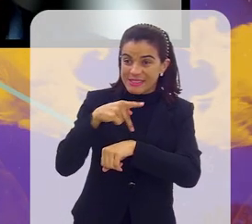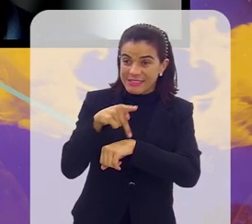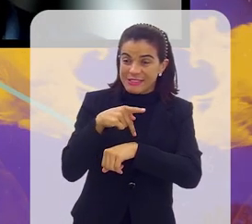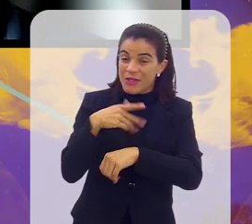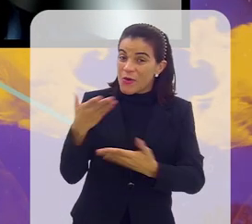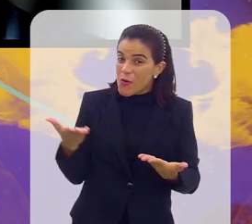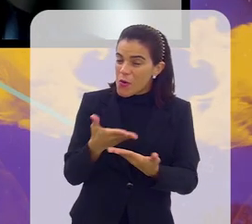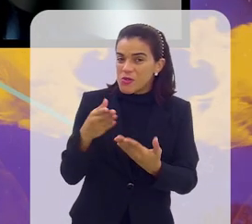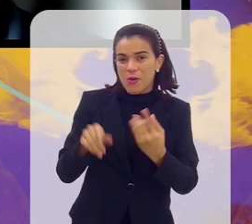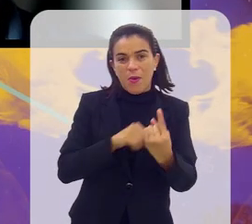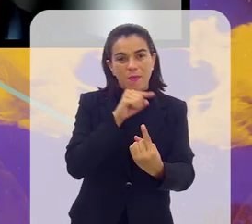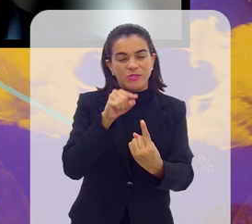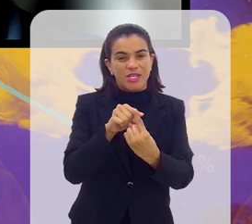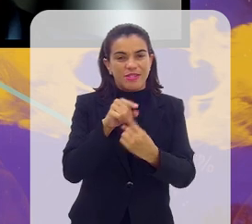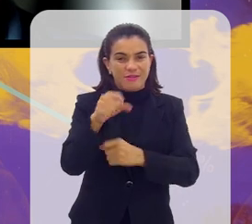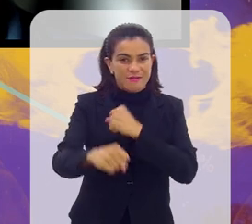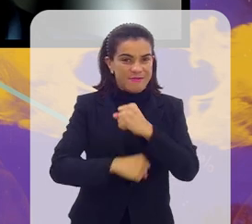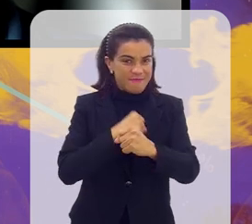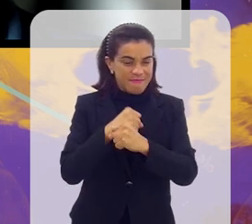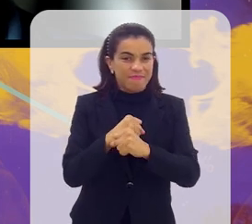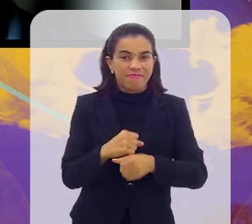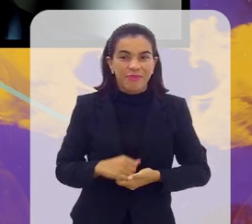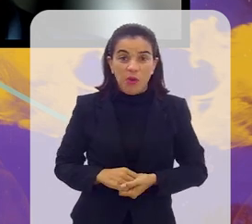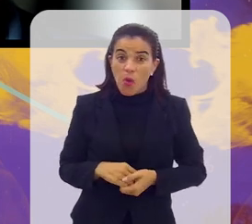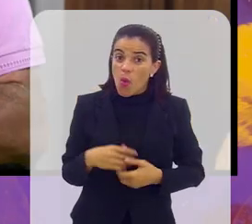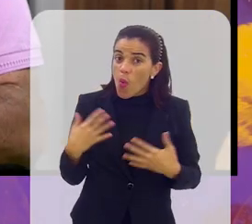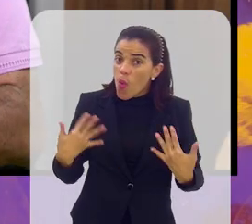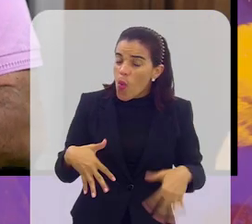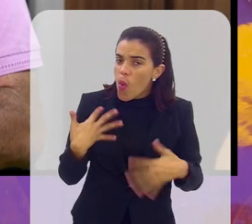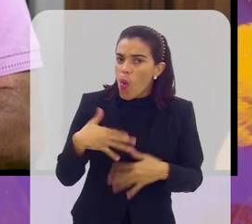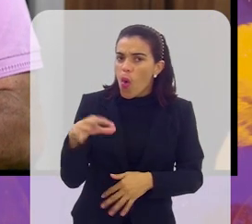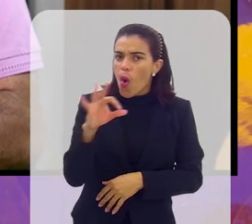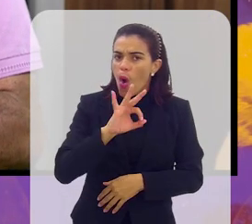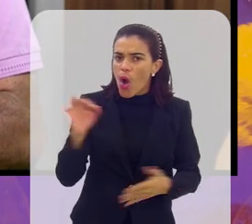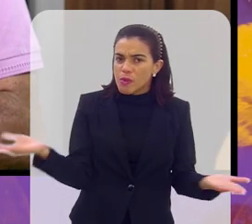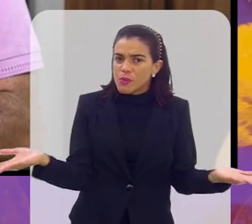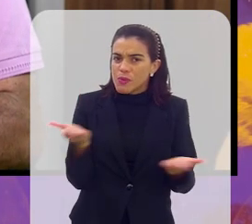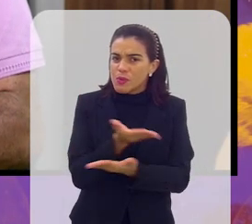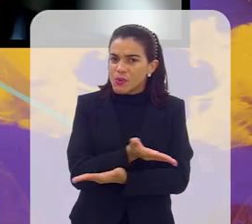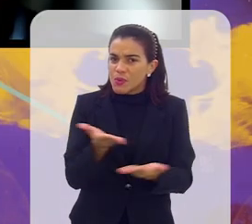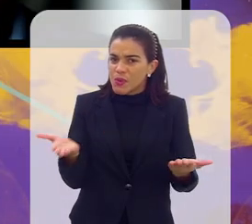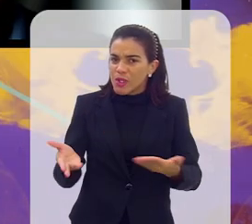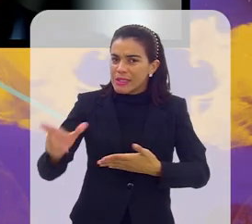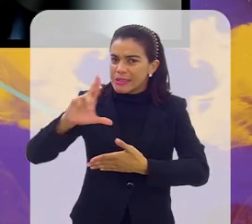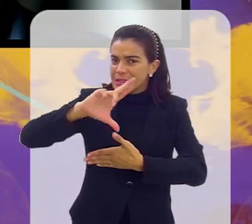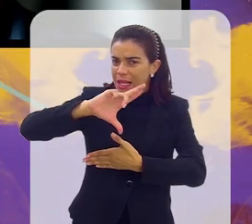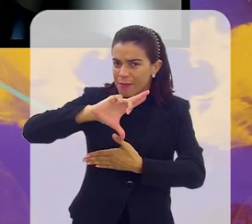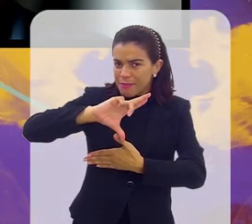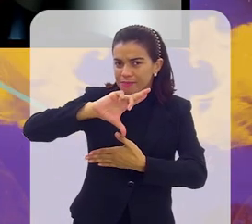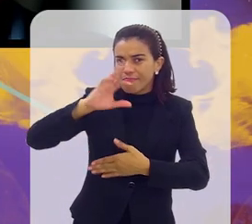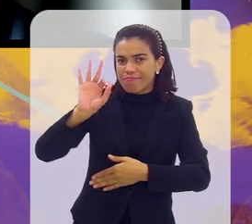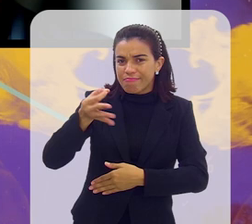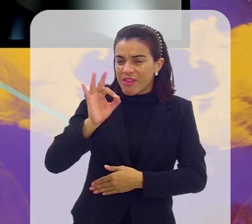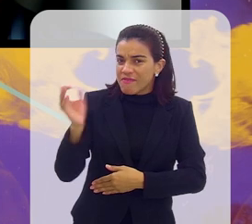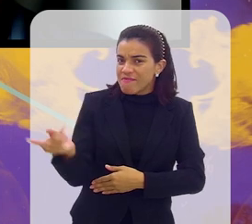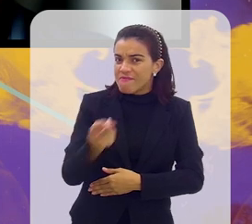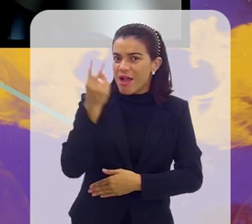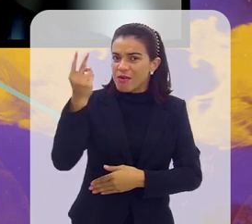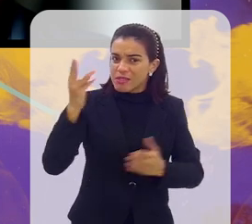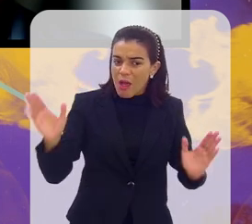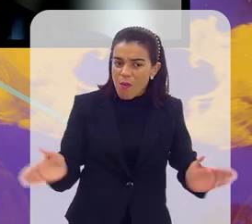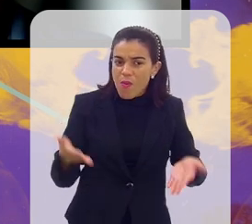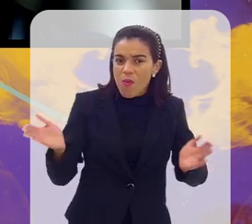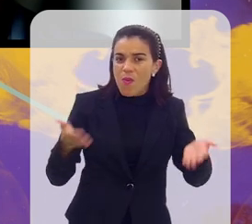objetivos para o ano que vem. O que seria ótimo, né? Esse intercâmbio, principalmente aqui na América do Sul, né? Eu acho que vai valorizar mais ainda, né?